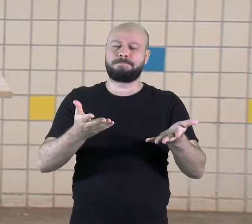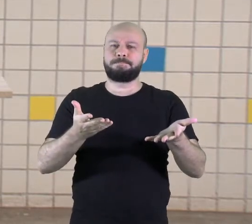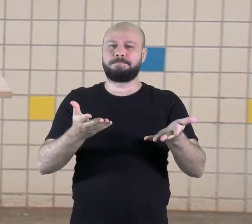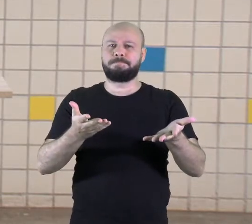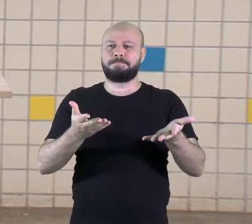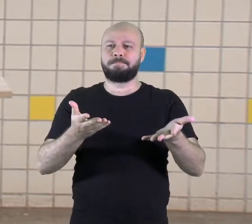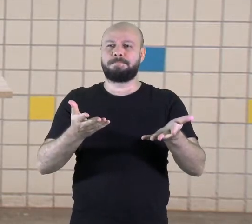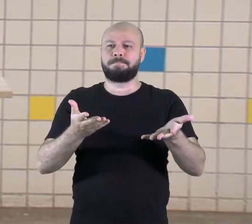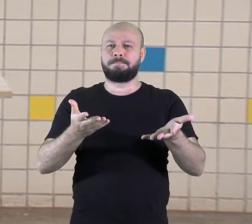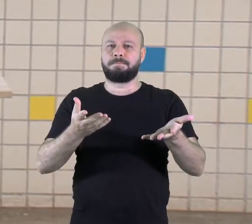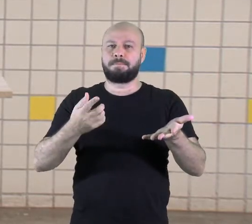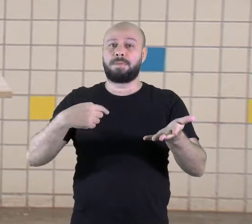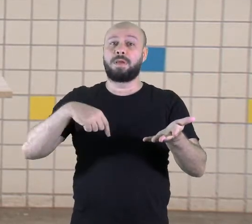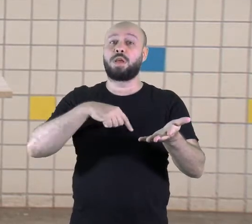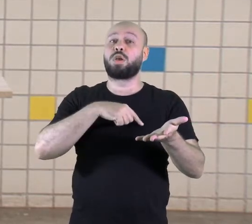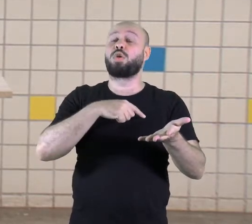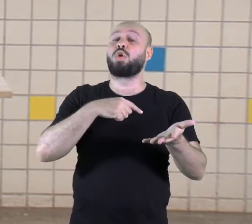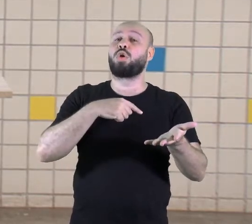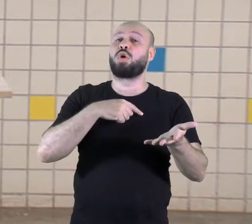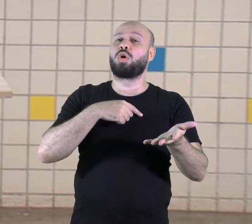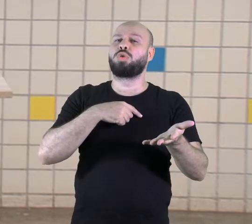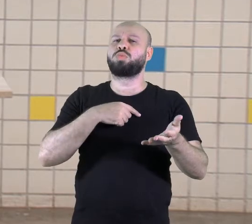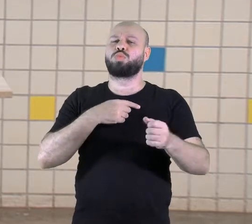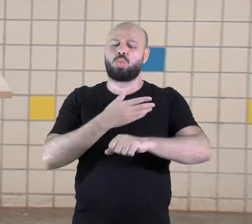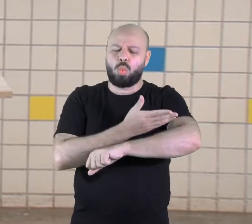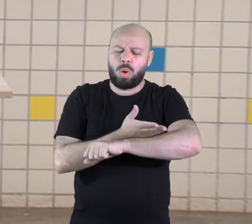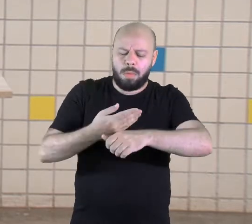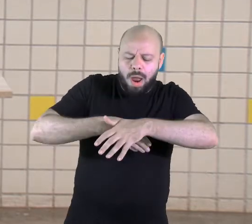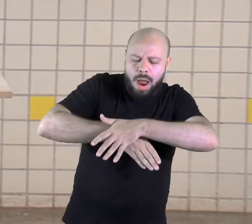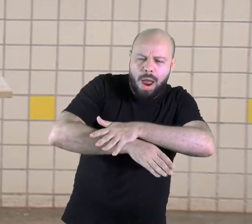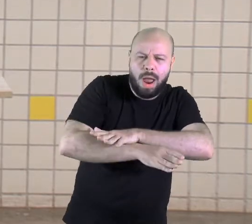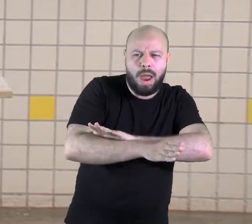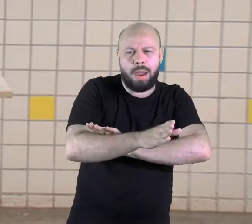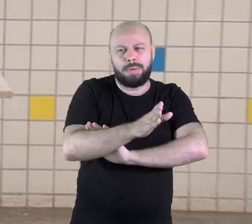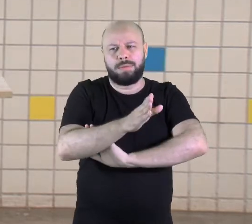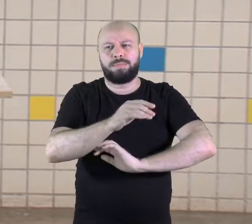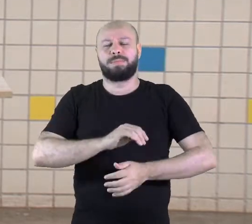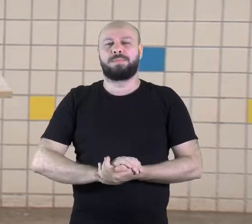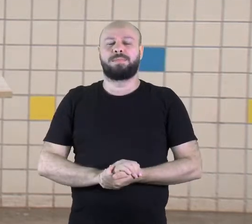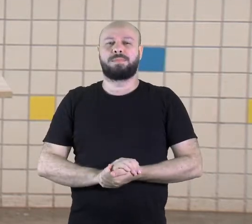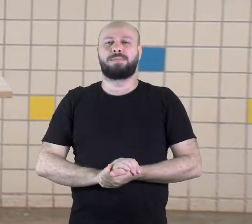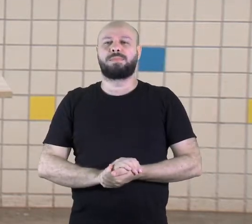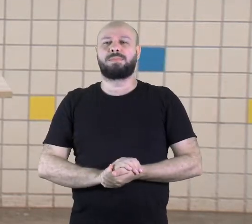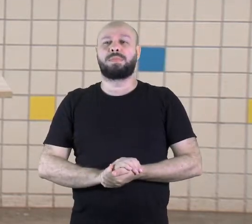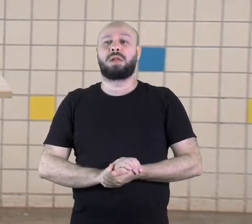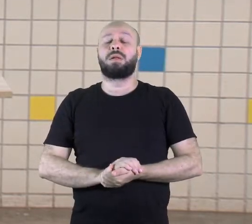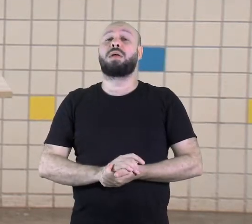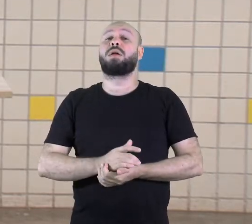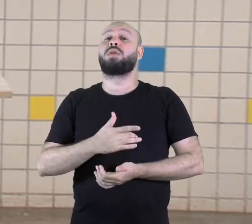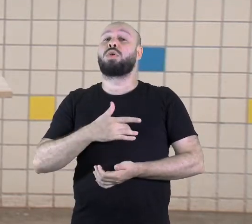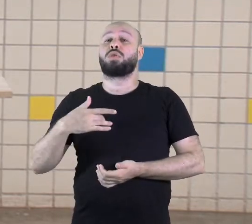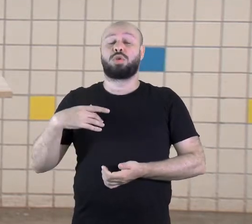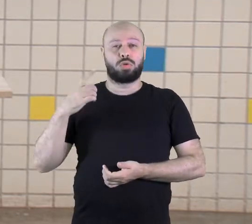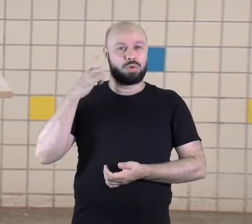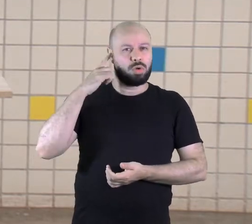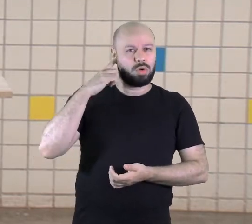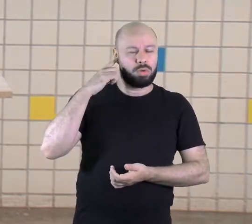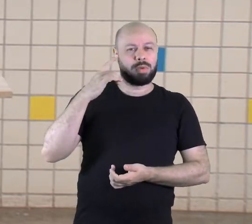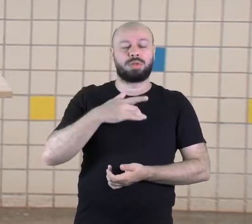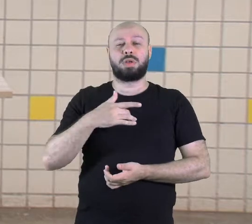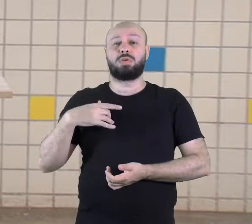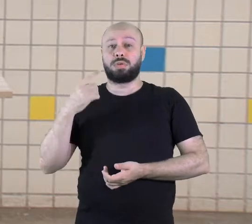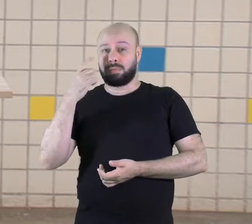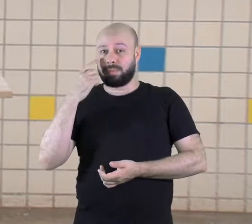dos nossos hábitos, sendo ele da nossa saúde auditiva e visual.